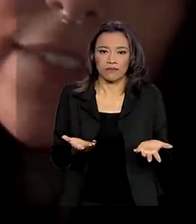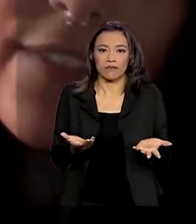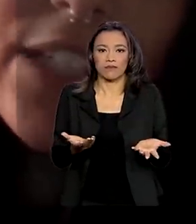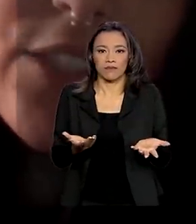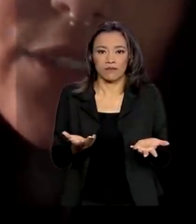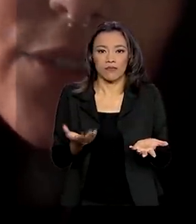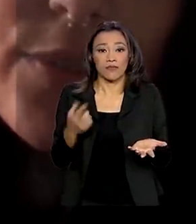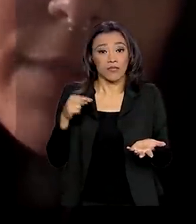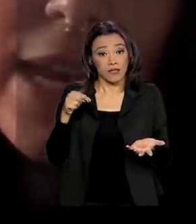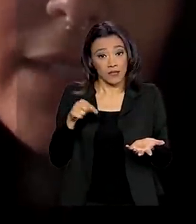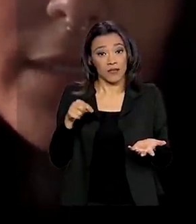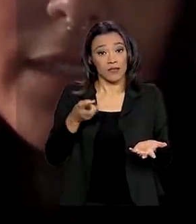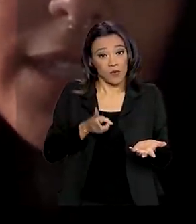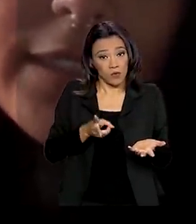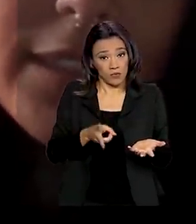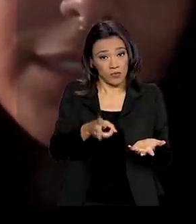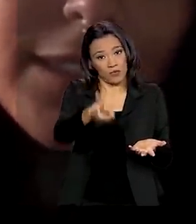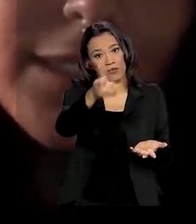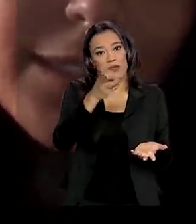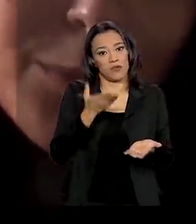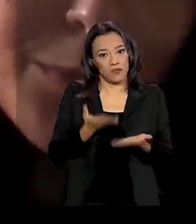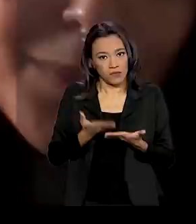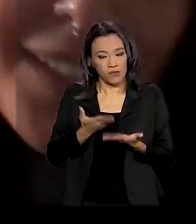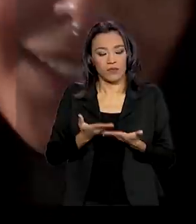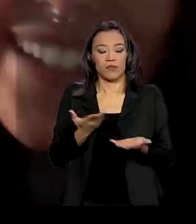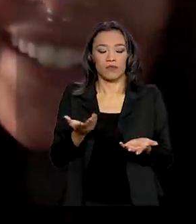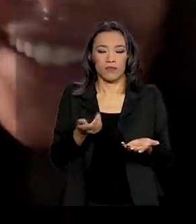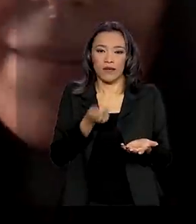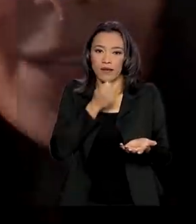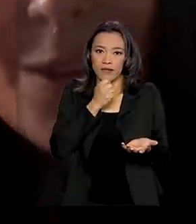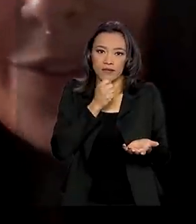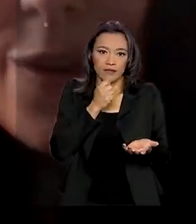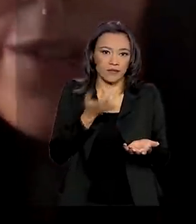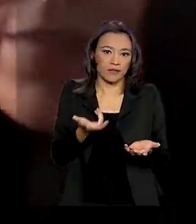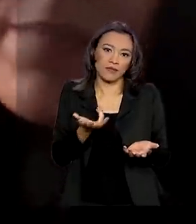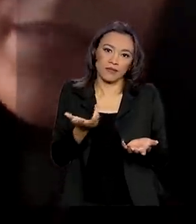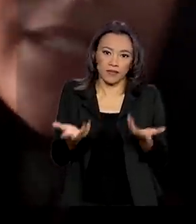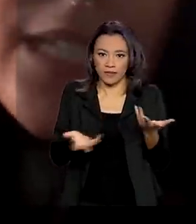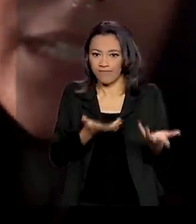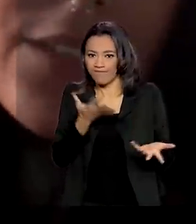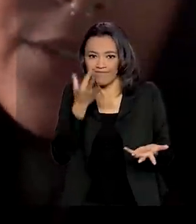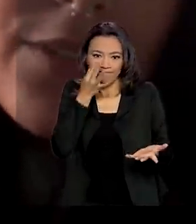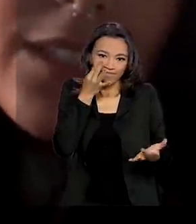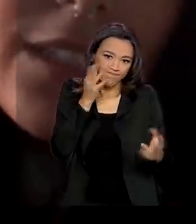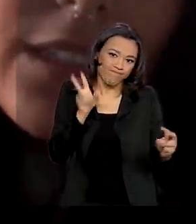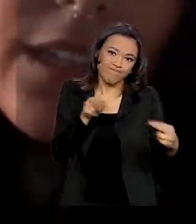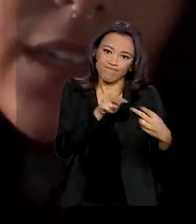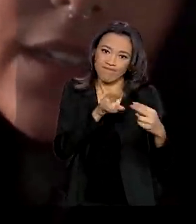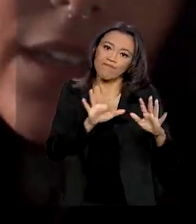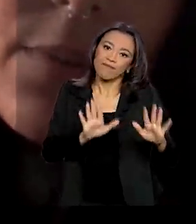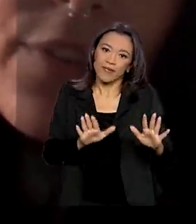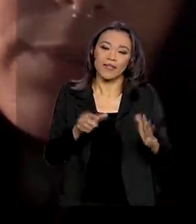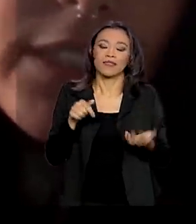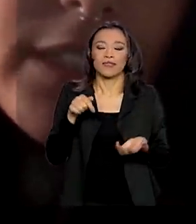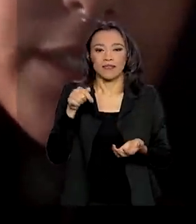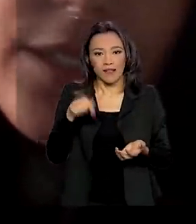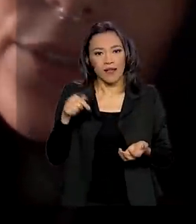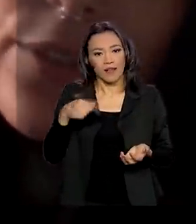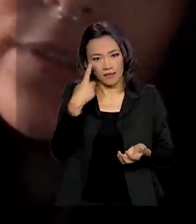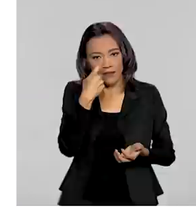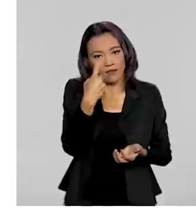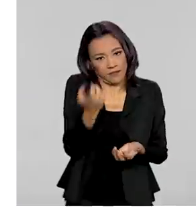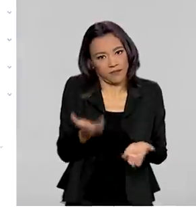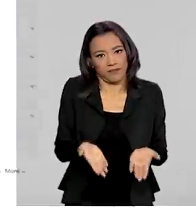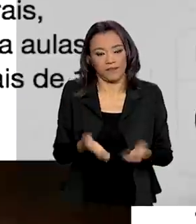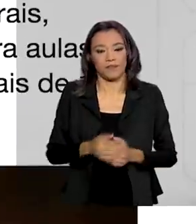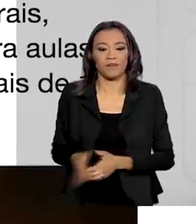levar adiante o semestre, ainda que não da melhor forma, mas sim, acho que é uma forma interessante.